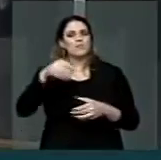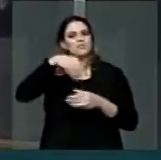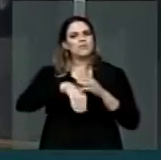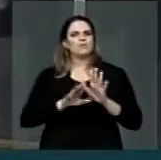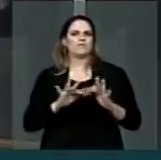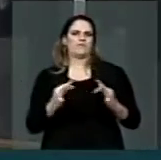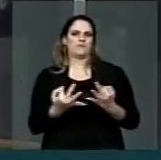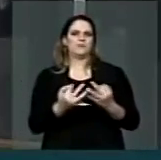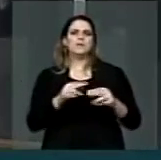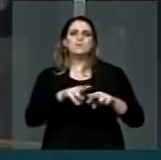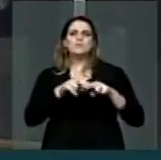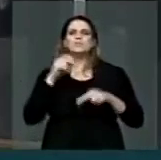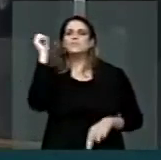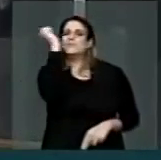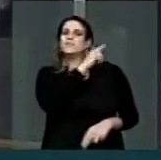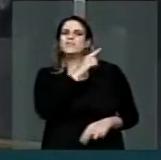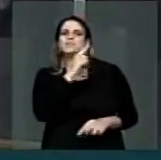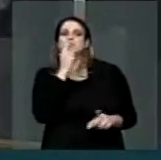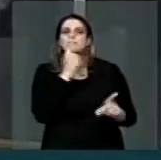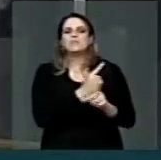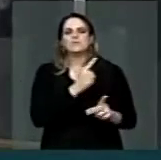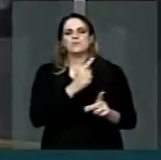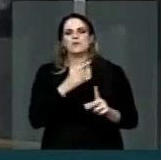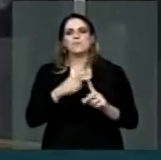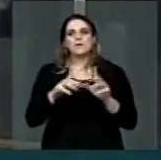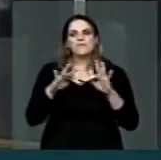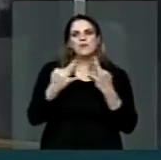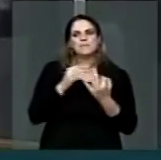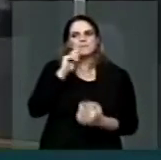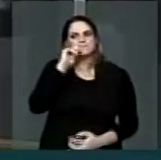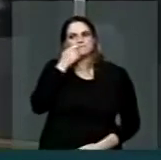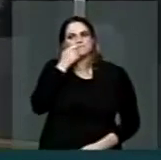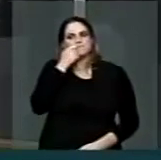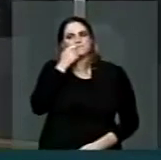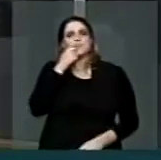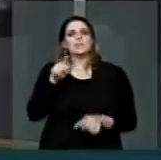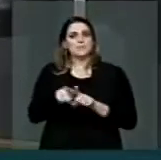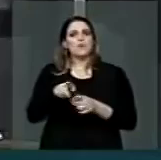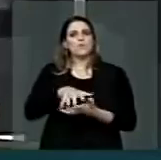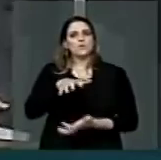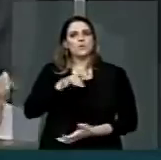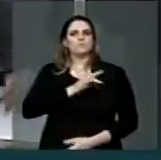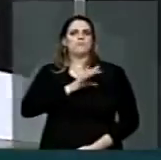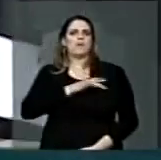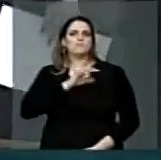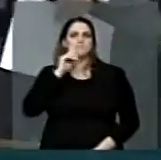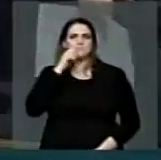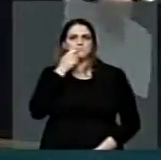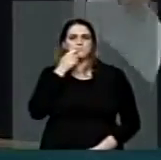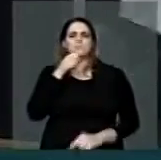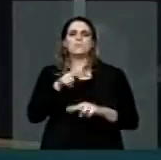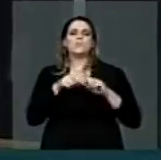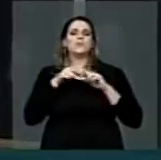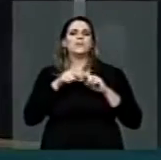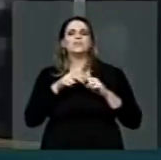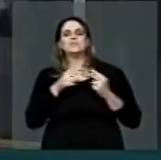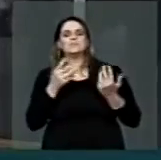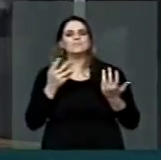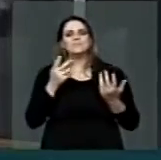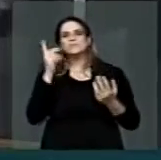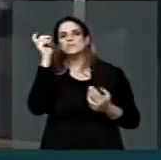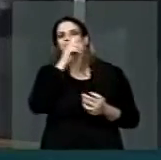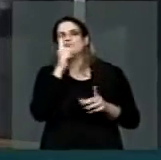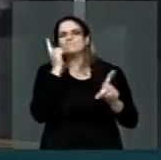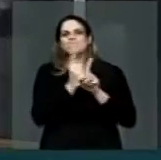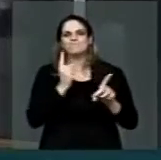de ser detectada, tendo em vista que o silêncio das famílias e dos idosos se mantém, o que dificulta a punição dos agressores. A insegurança,